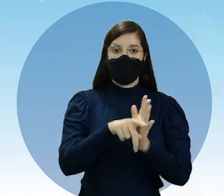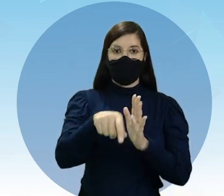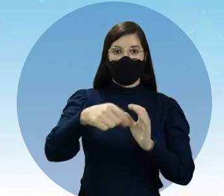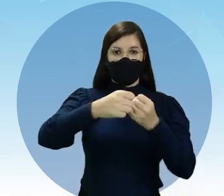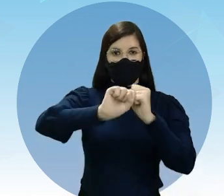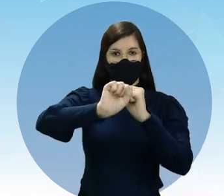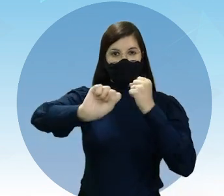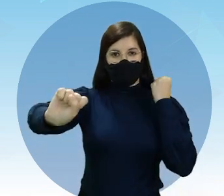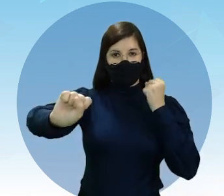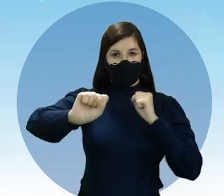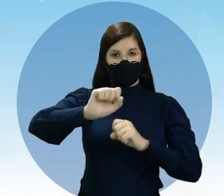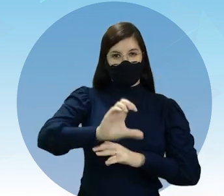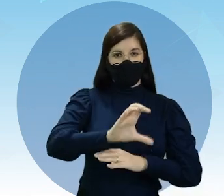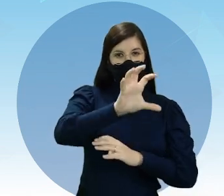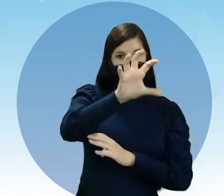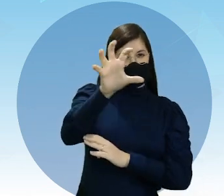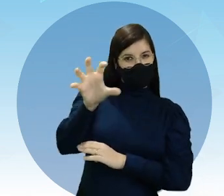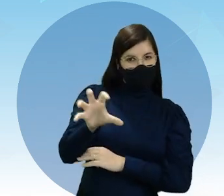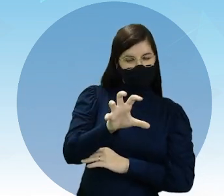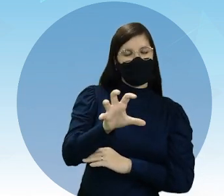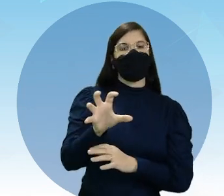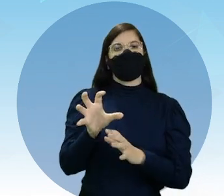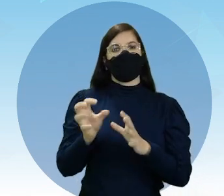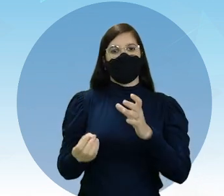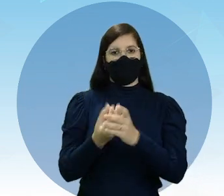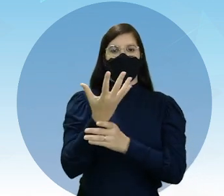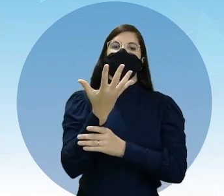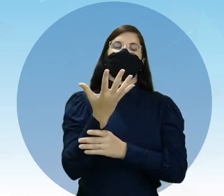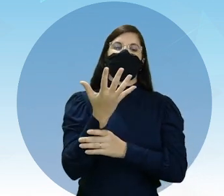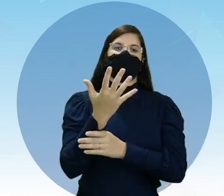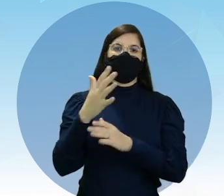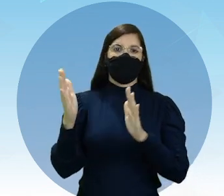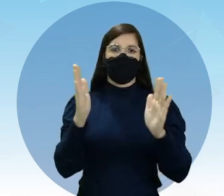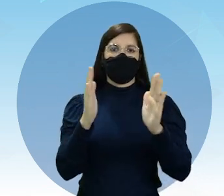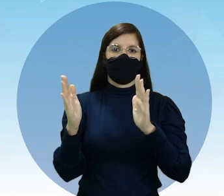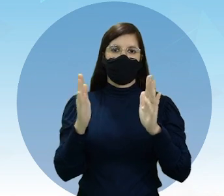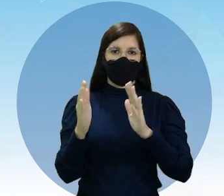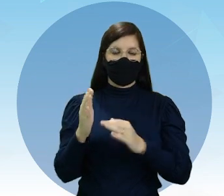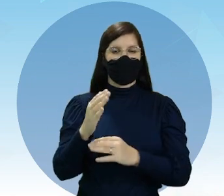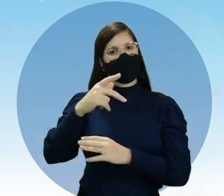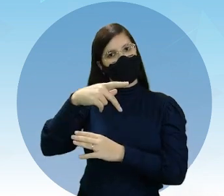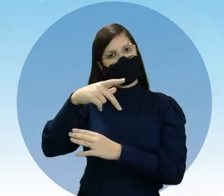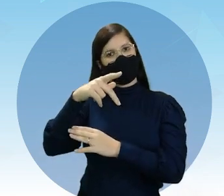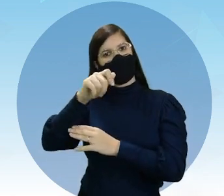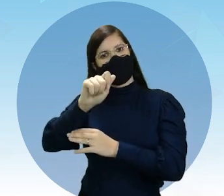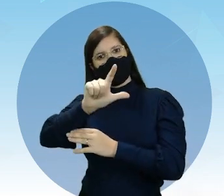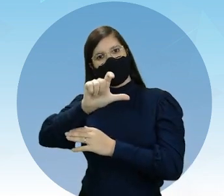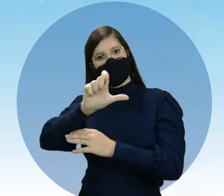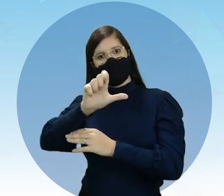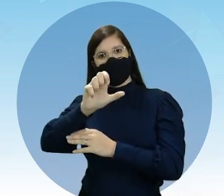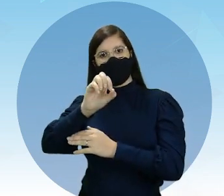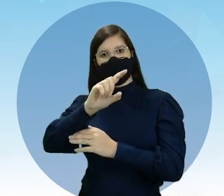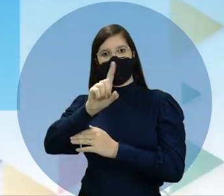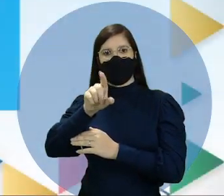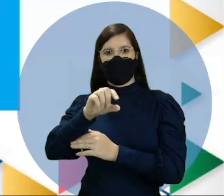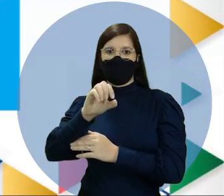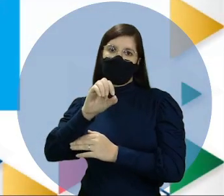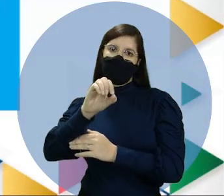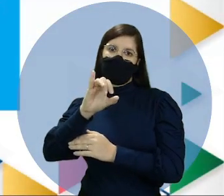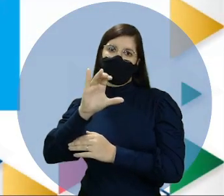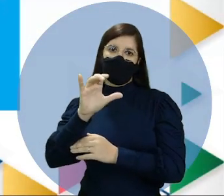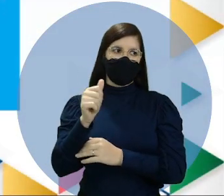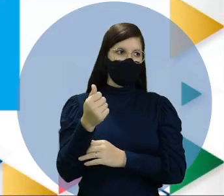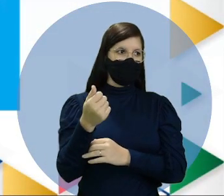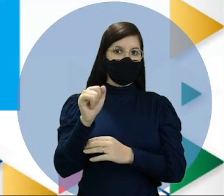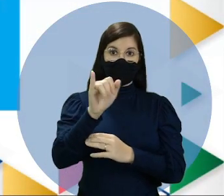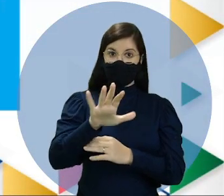continente que existiu durante aí a era Paleozoica. Nessa imagem aí que eu gostaria